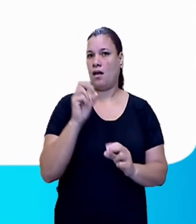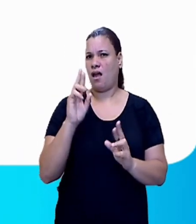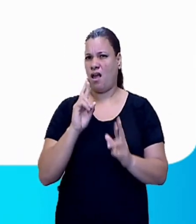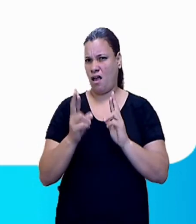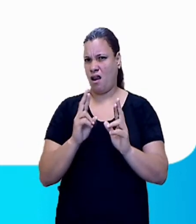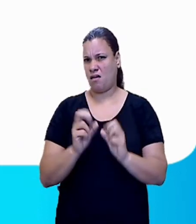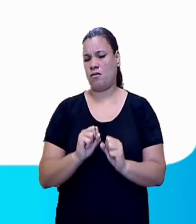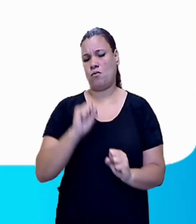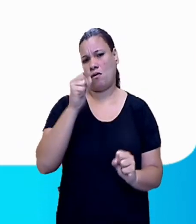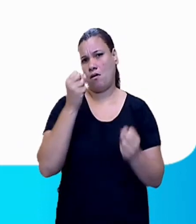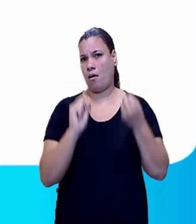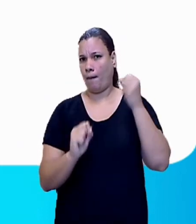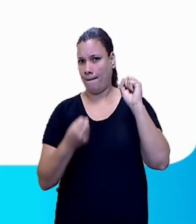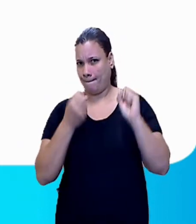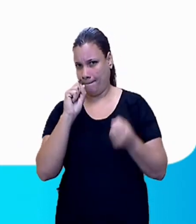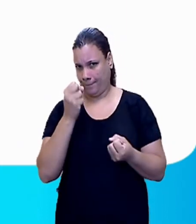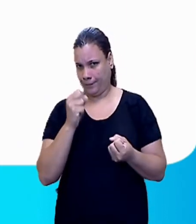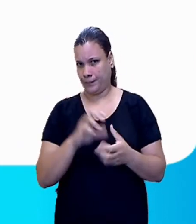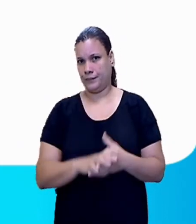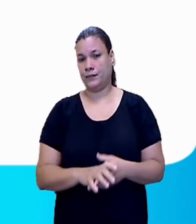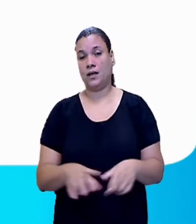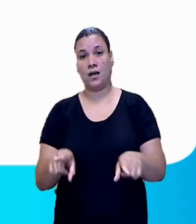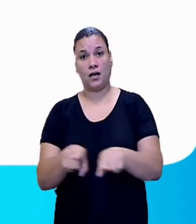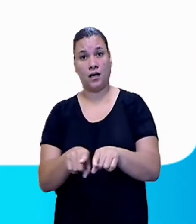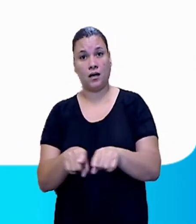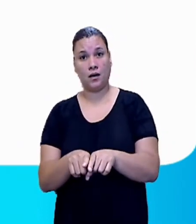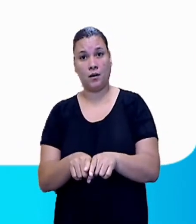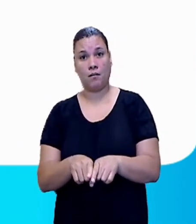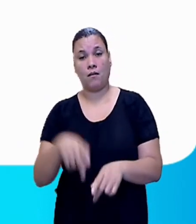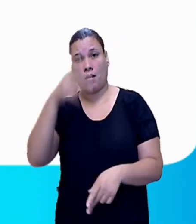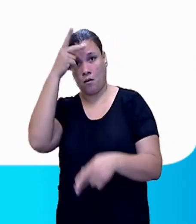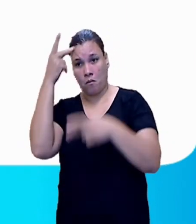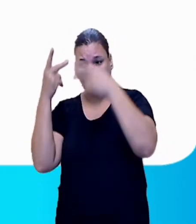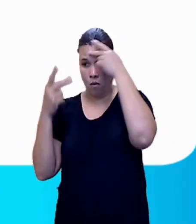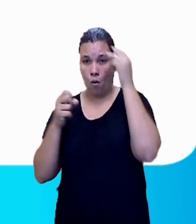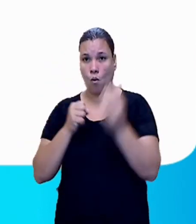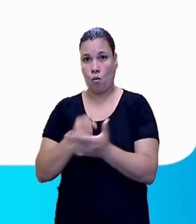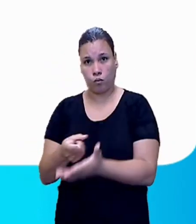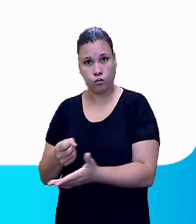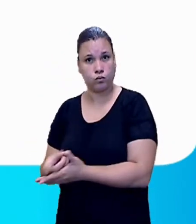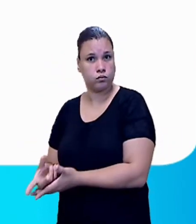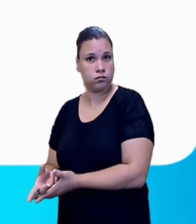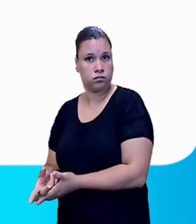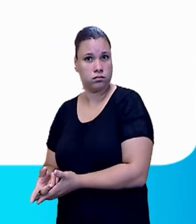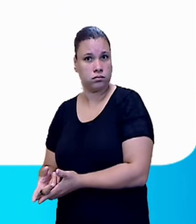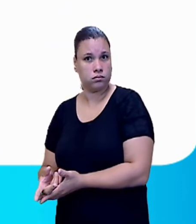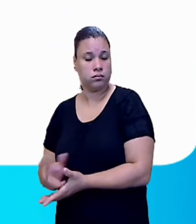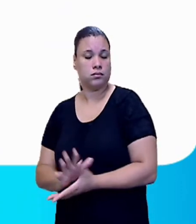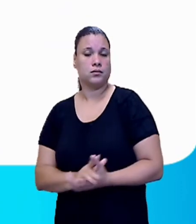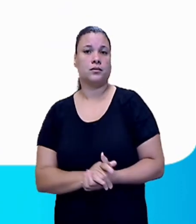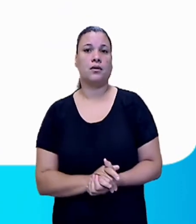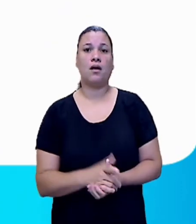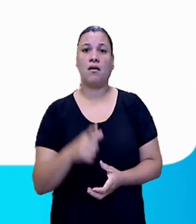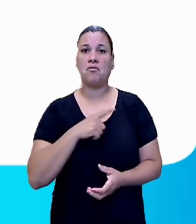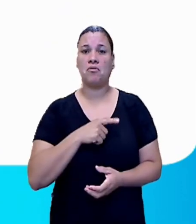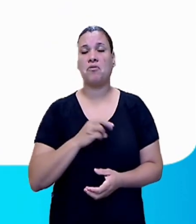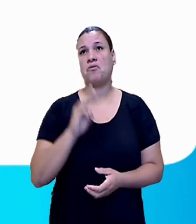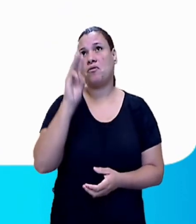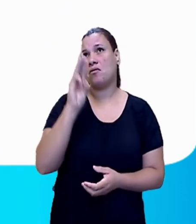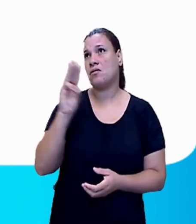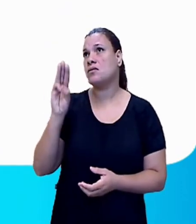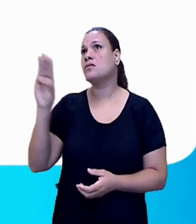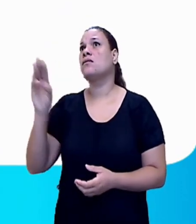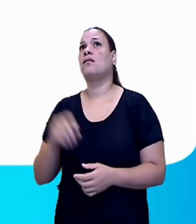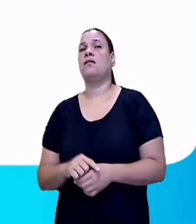Vem com o número de telefone, serviço do consumidor, o e-mail, página da internet, das redes sociais. E